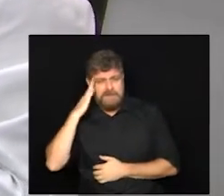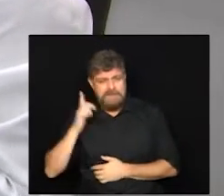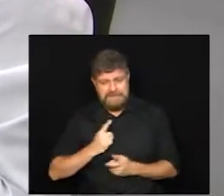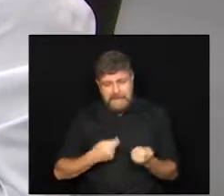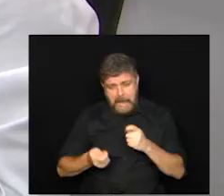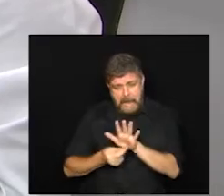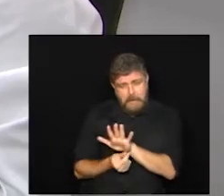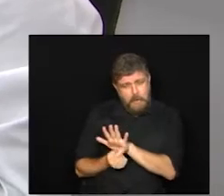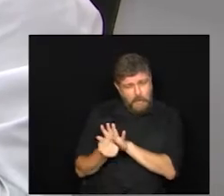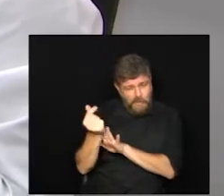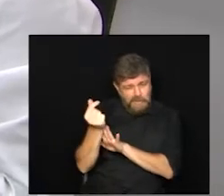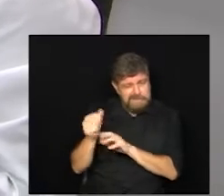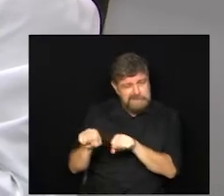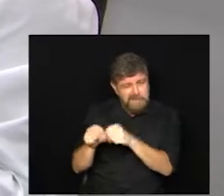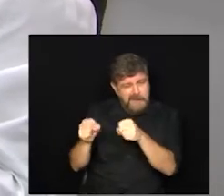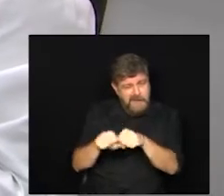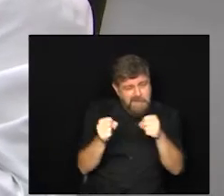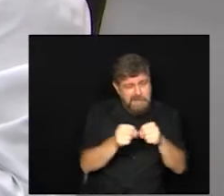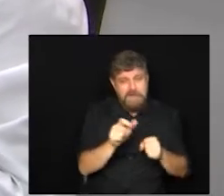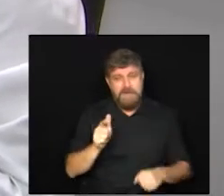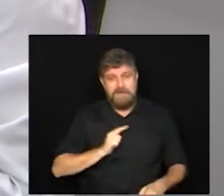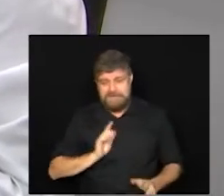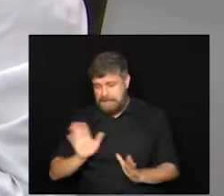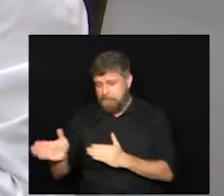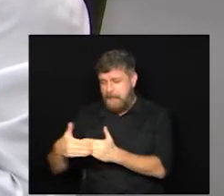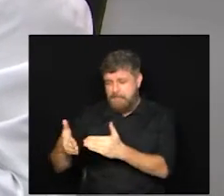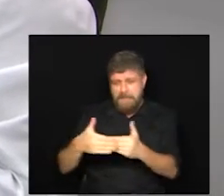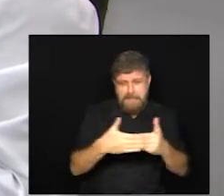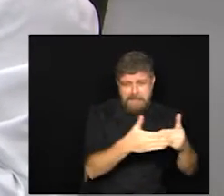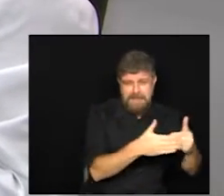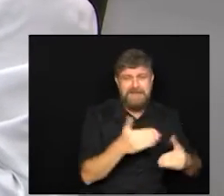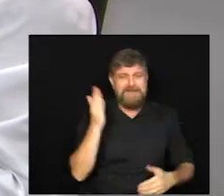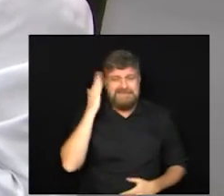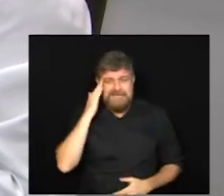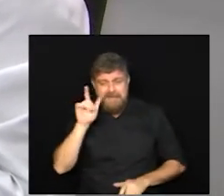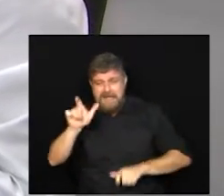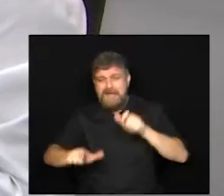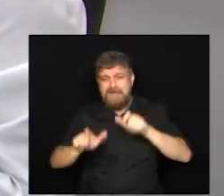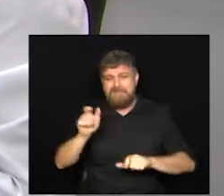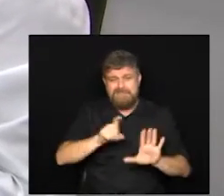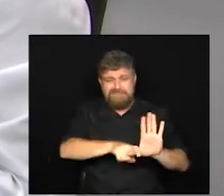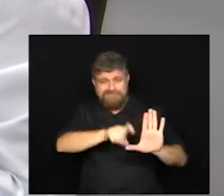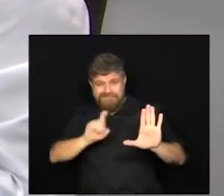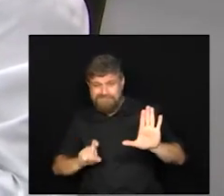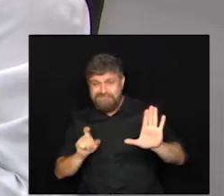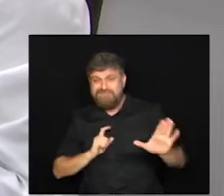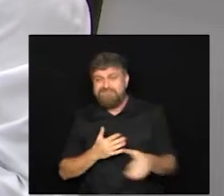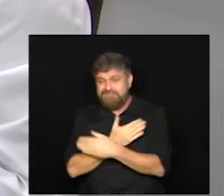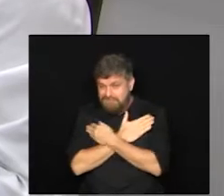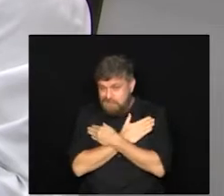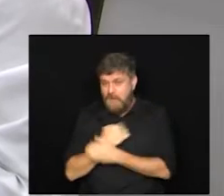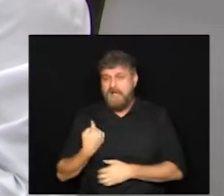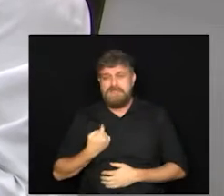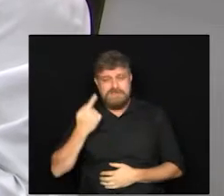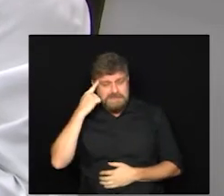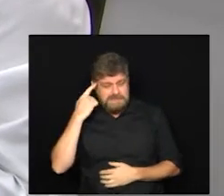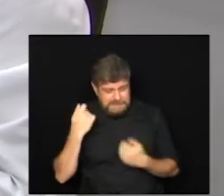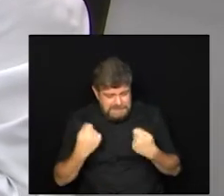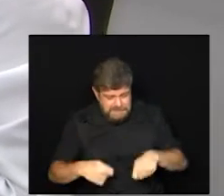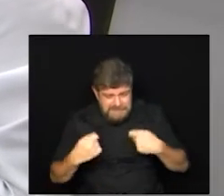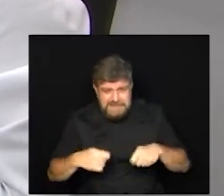econômica, de tantas coisas fechadas, tantas pessoas autônomas. Então, nós precisamos